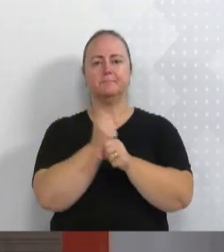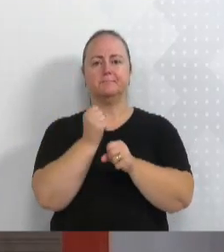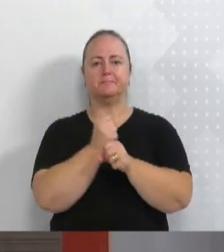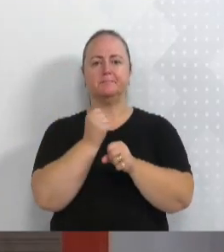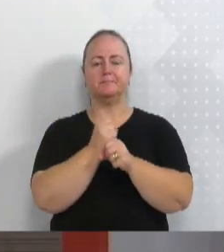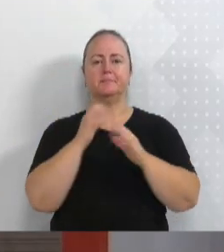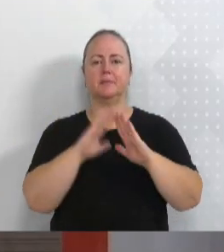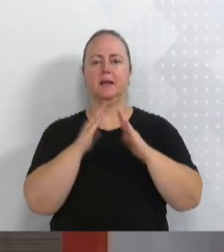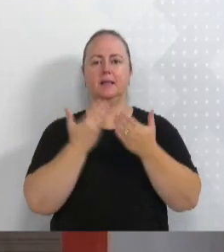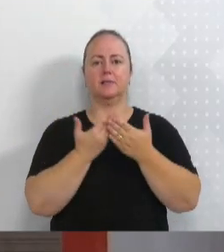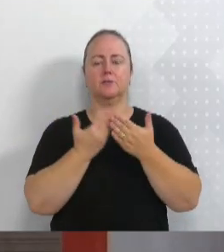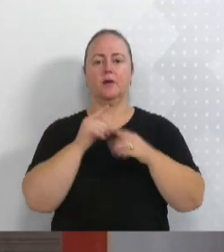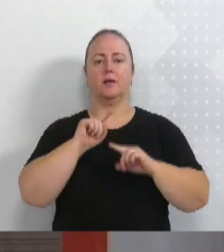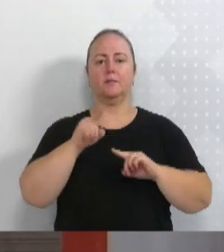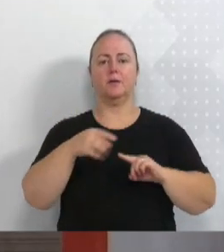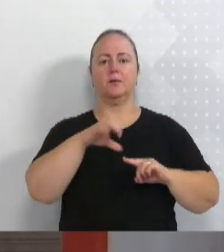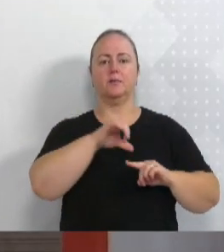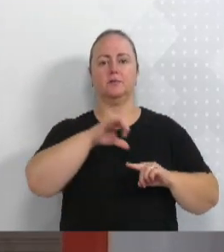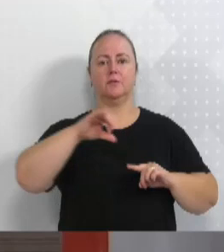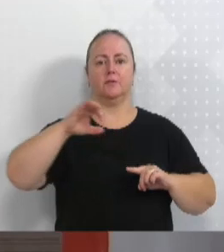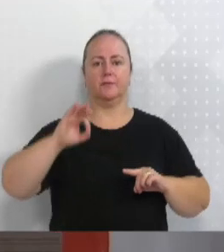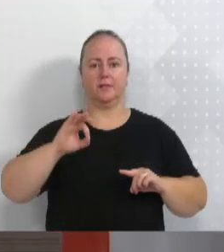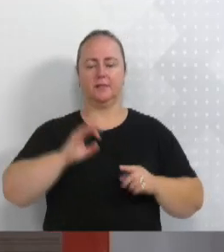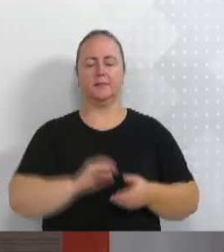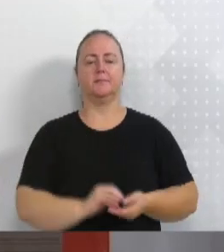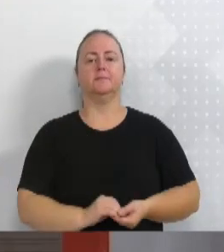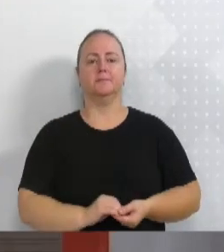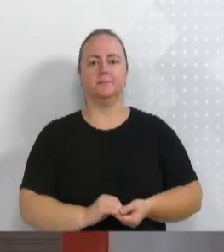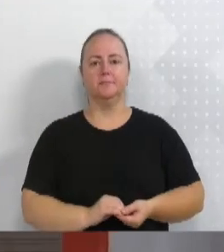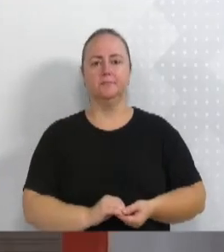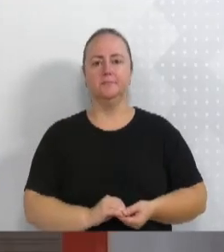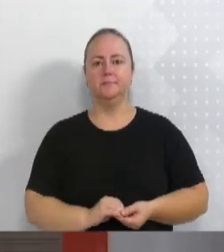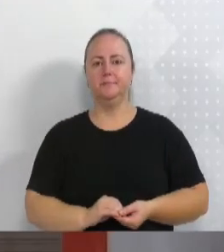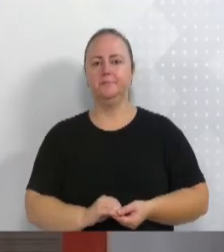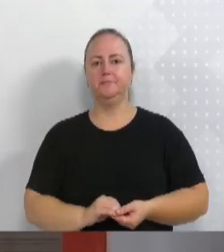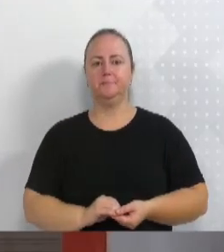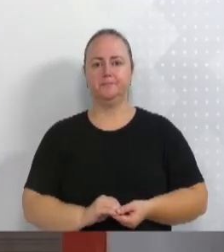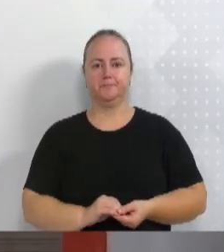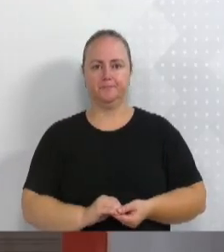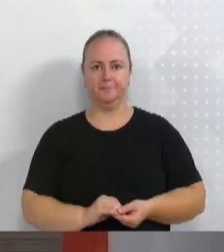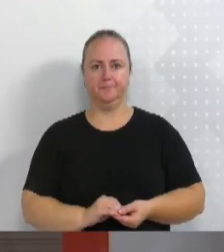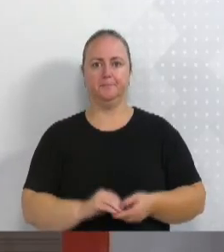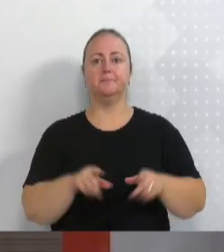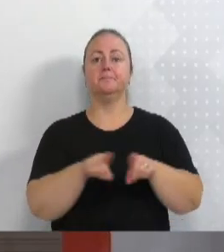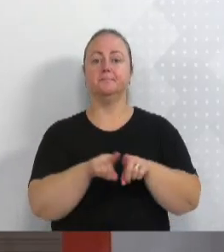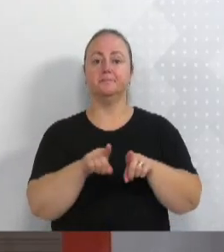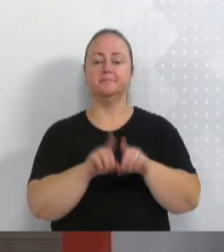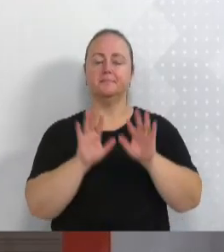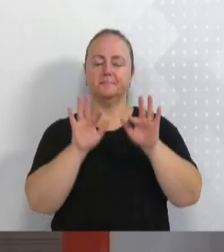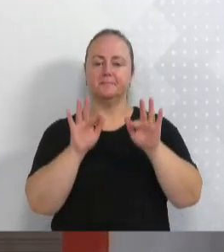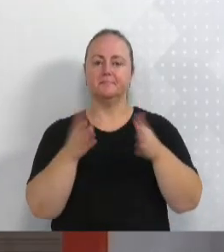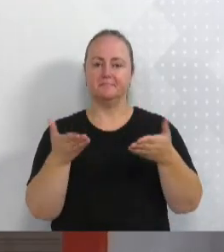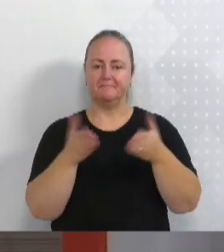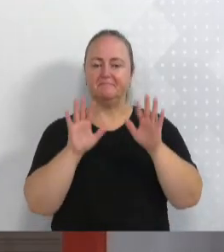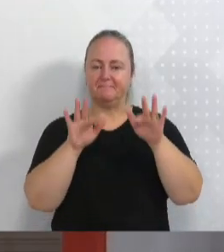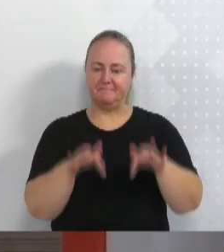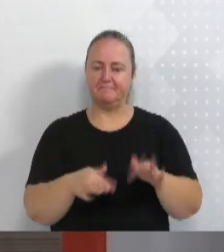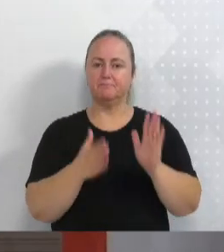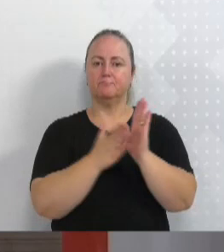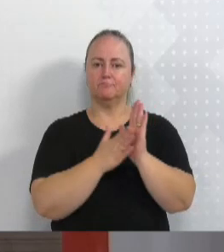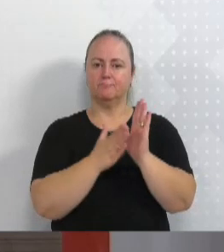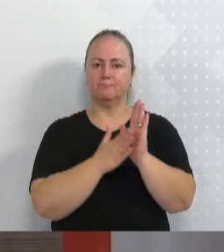escola, em 1990. Quero também parabenizar, então, para finalizar, o prefeito Mário e